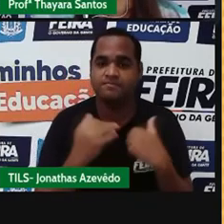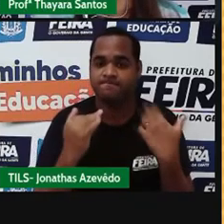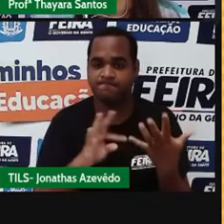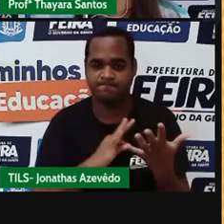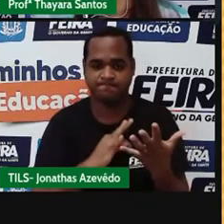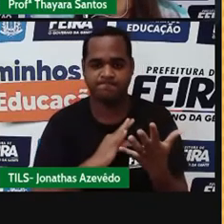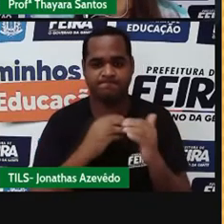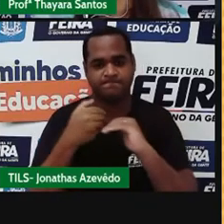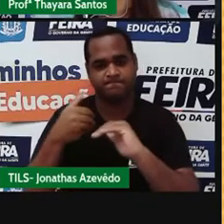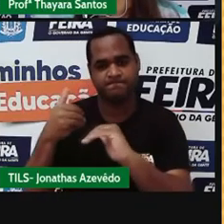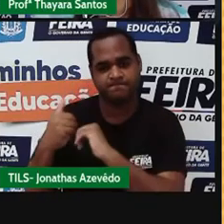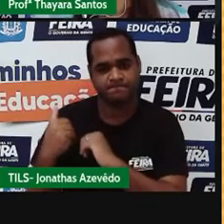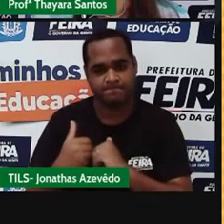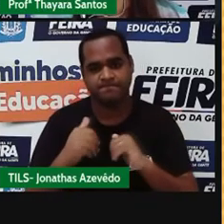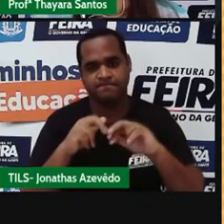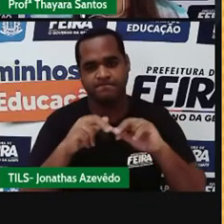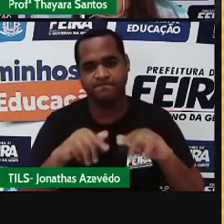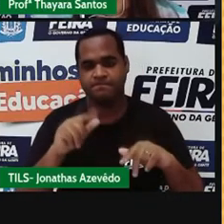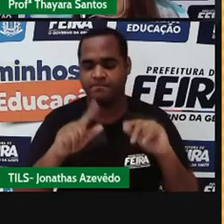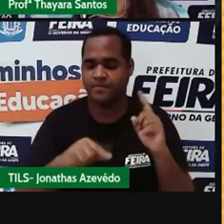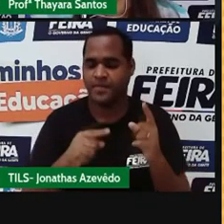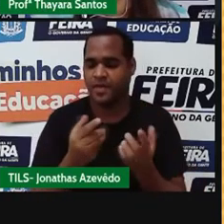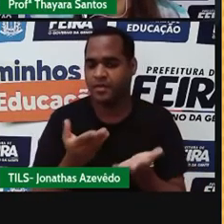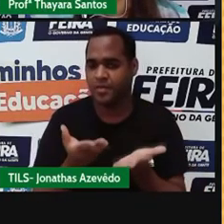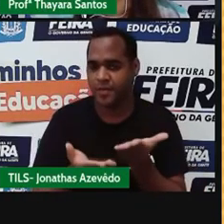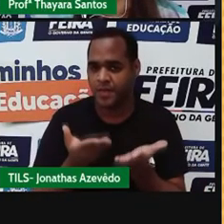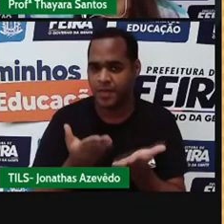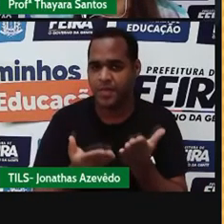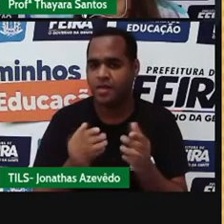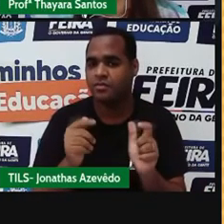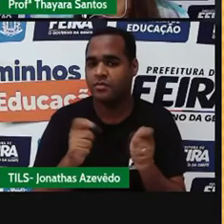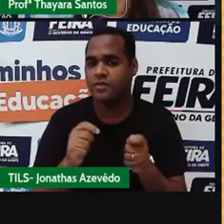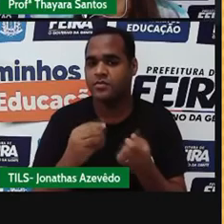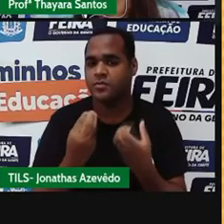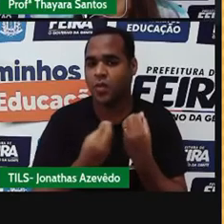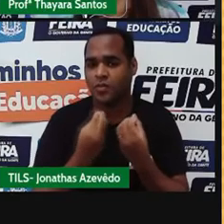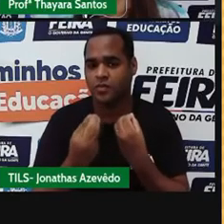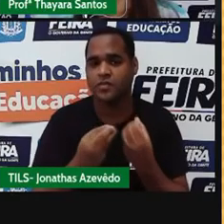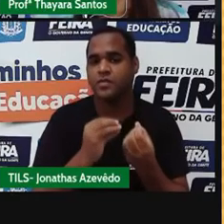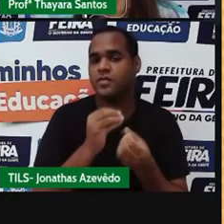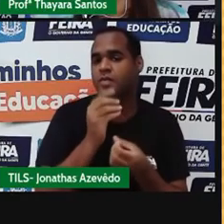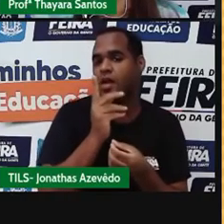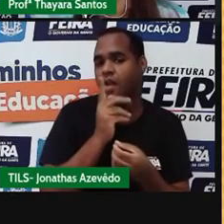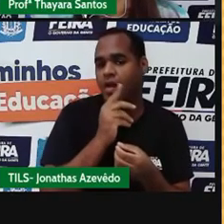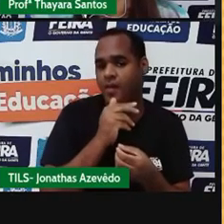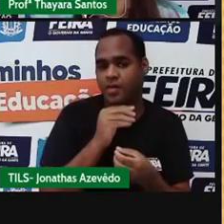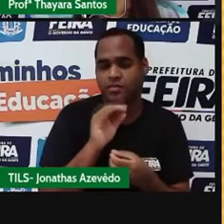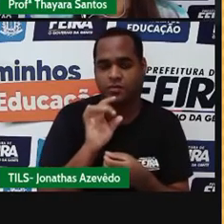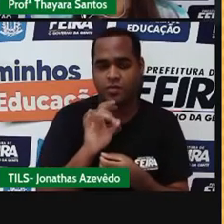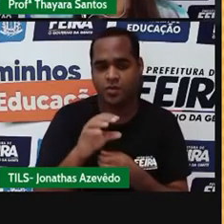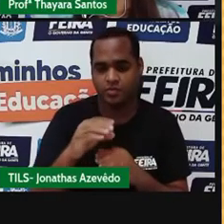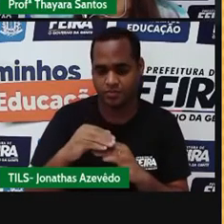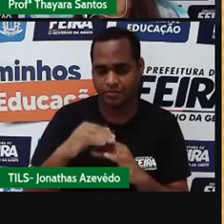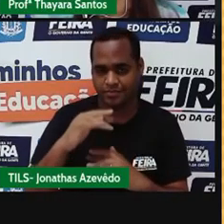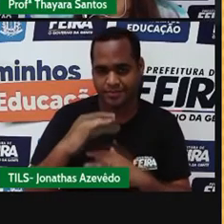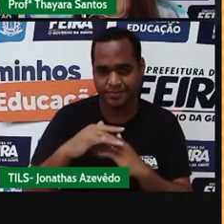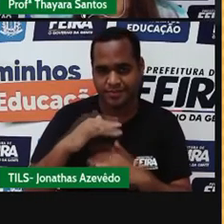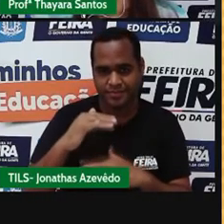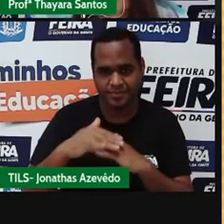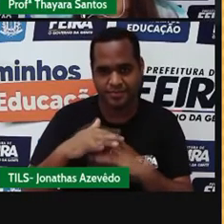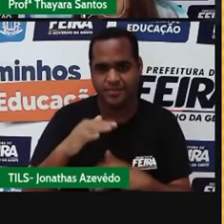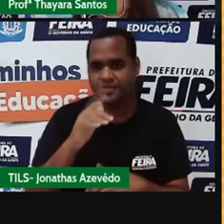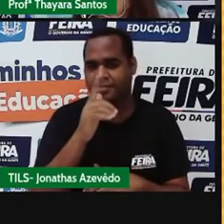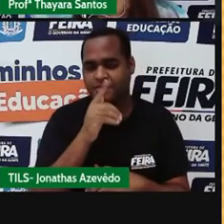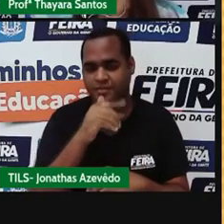substâncias com base na diferença de densidade delas. Em uma mistura de água e solo, por exemplo, as partículas que